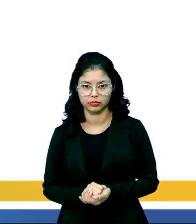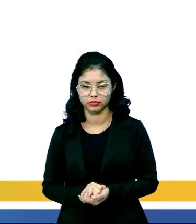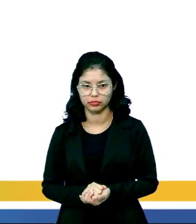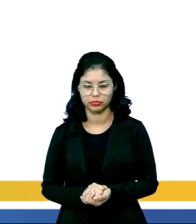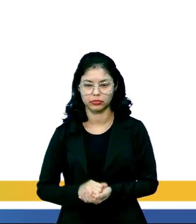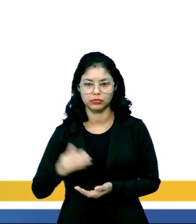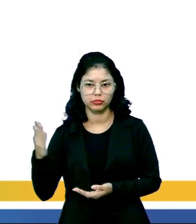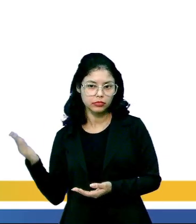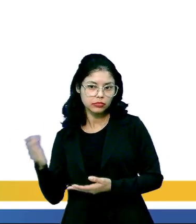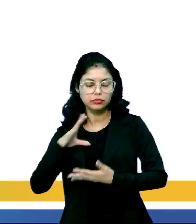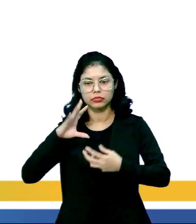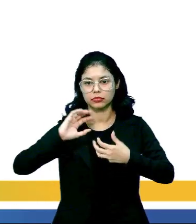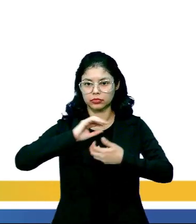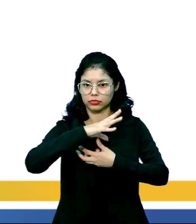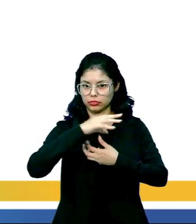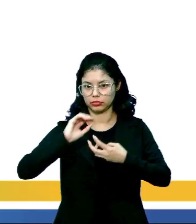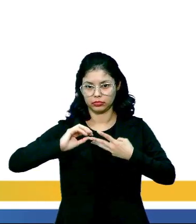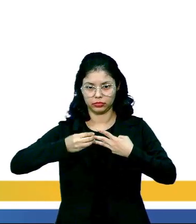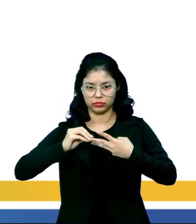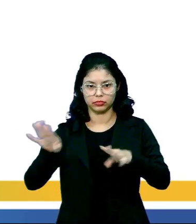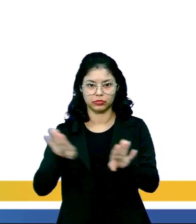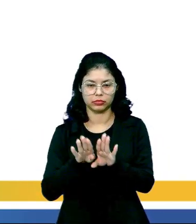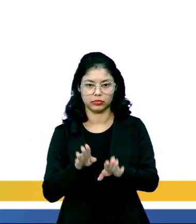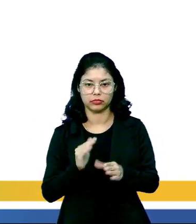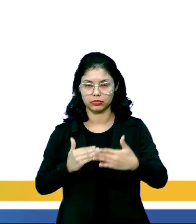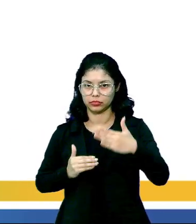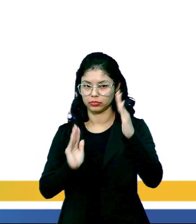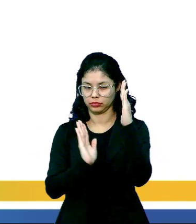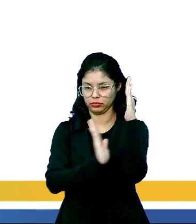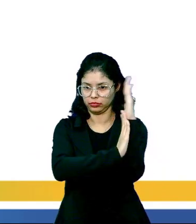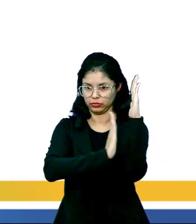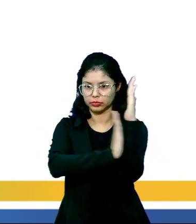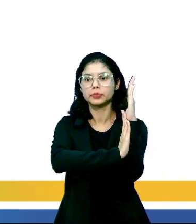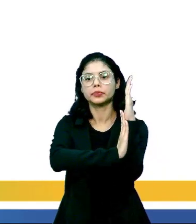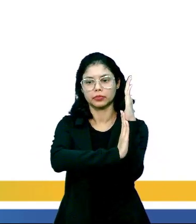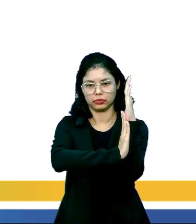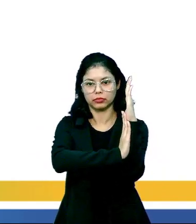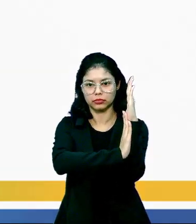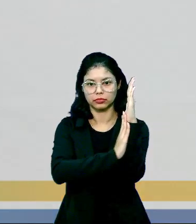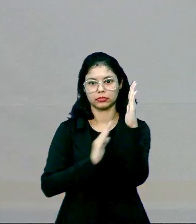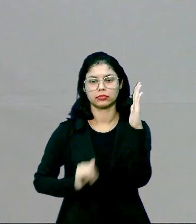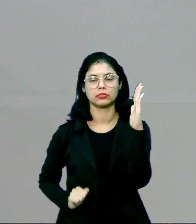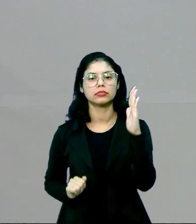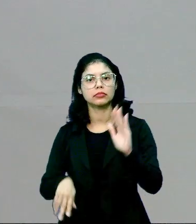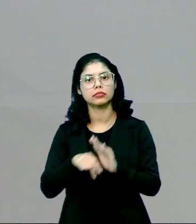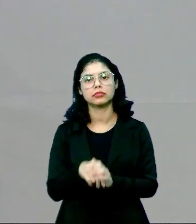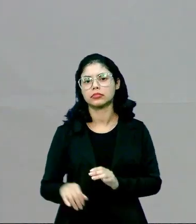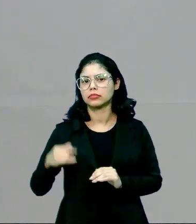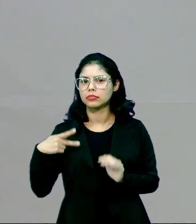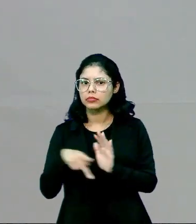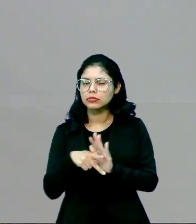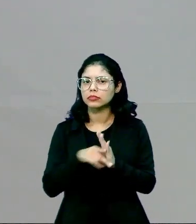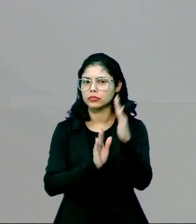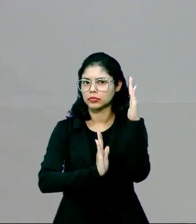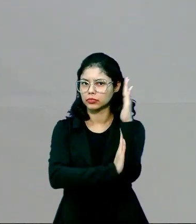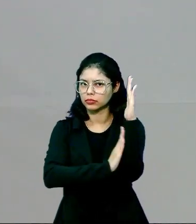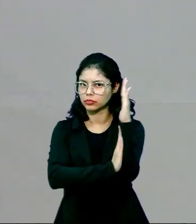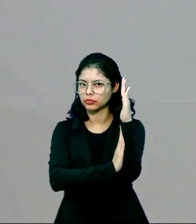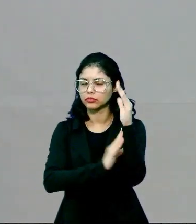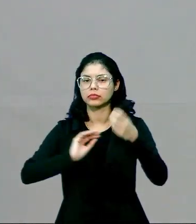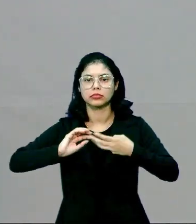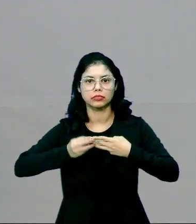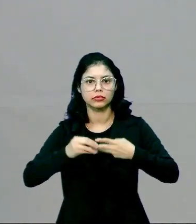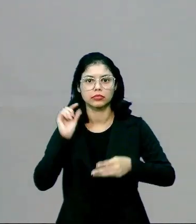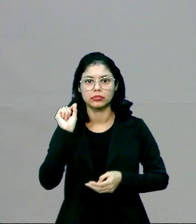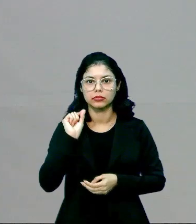Então, suas células são revertidas como uma parede celular de celulose. Inclusive, pessoal, essa parede celular, ele